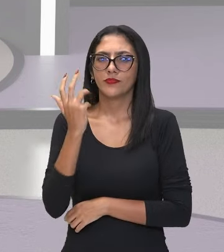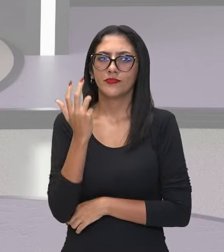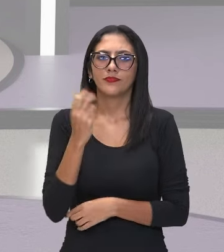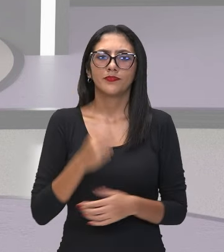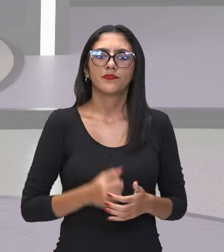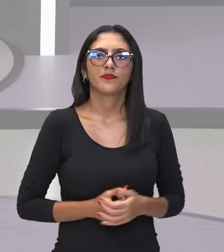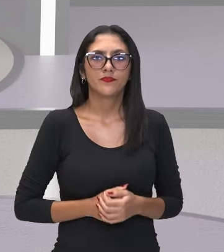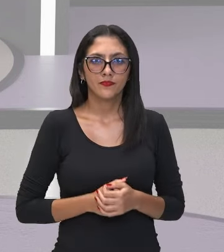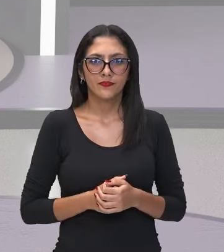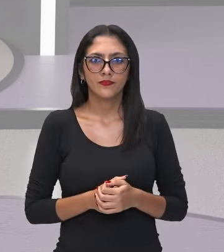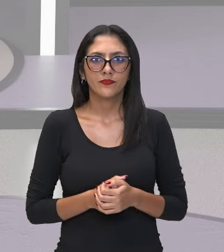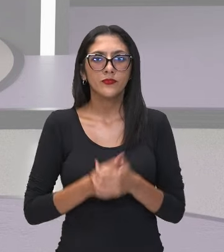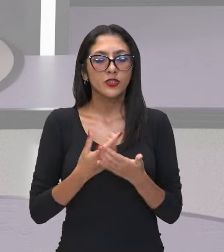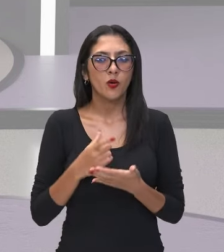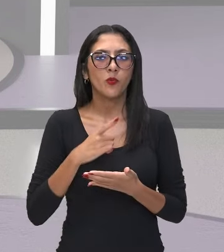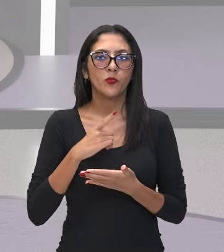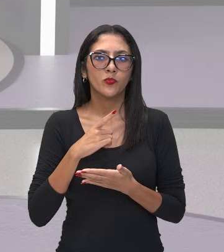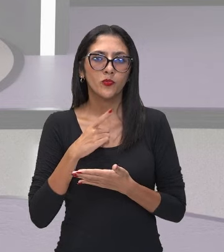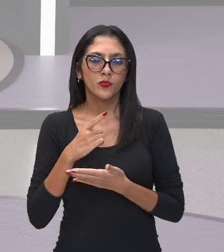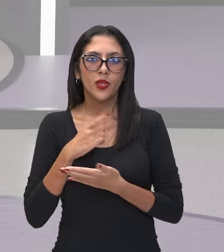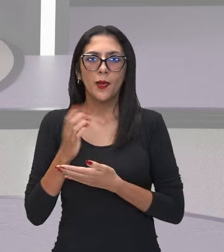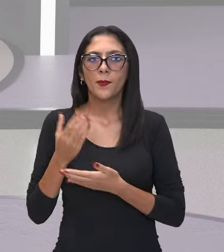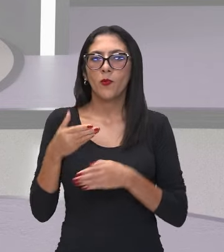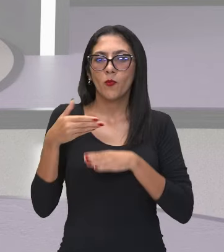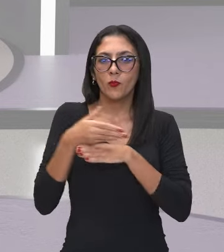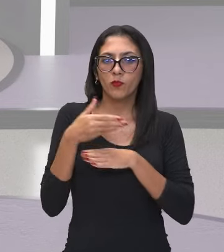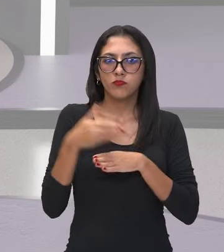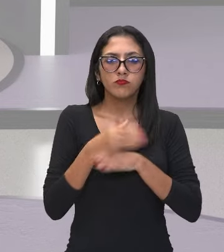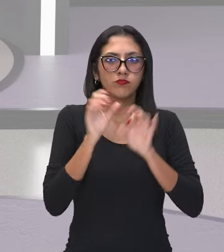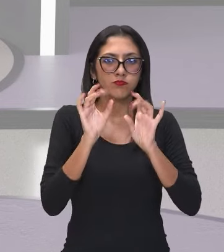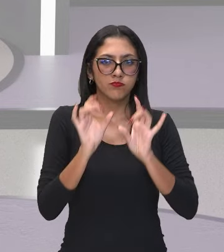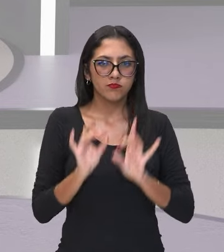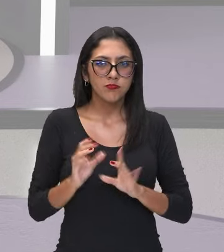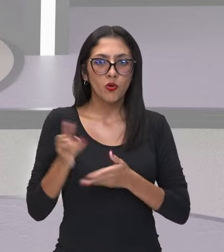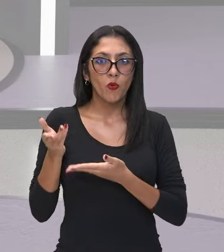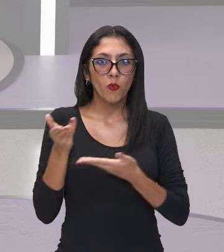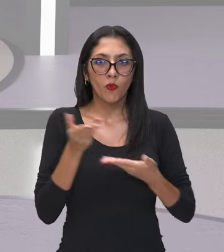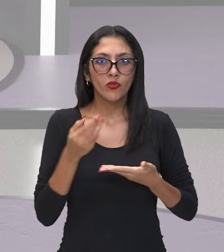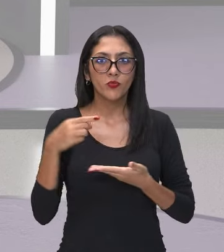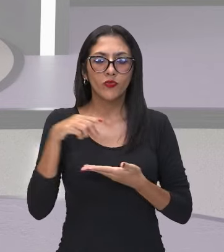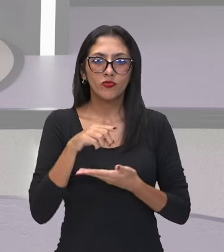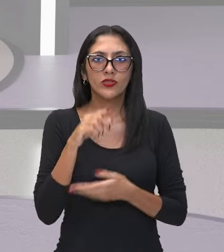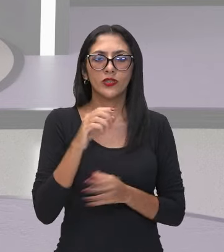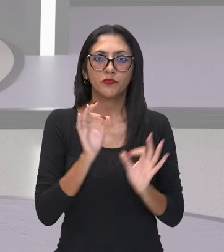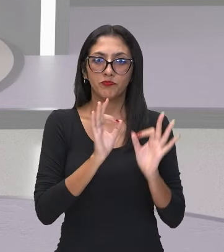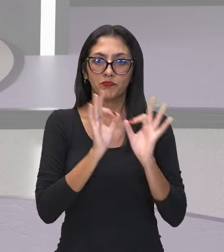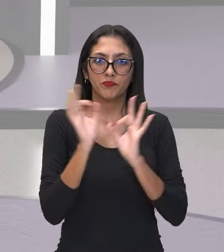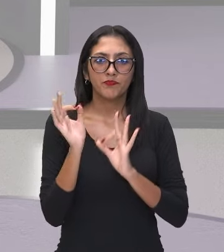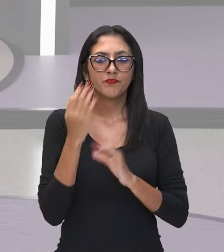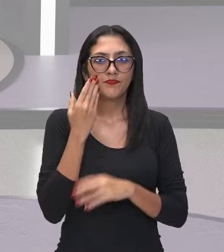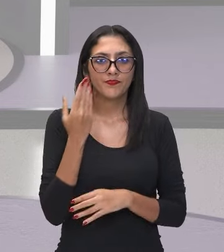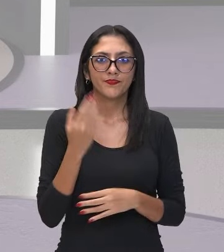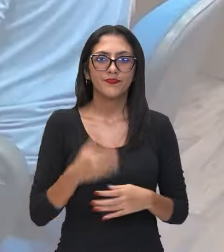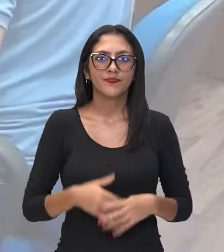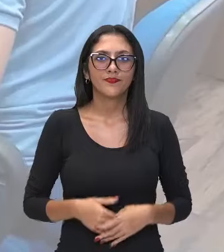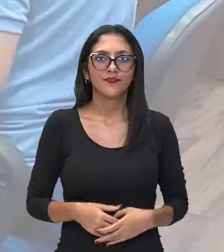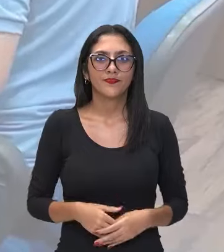participação especial na nossa aula e eu convido você agora a prestigiar. Vamos lá?